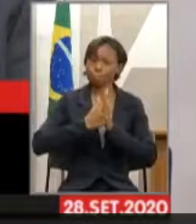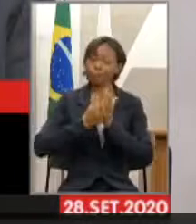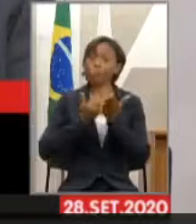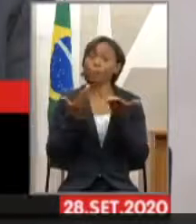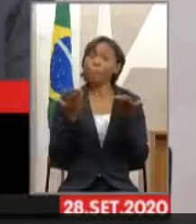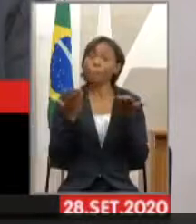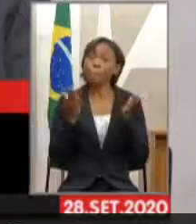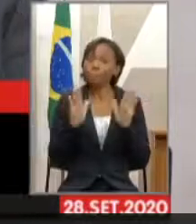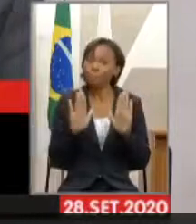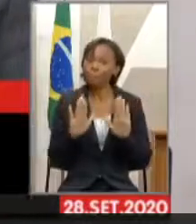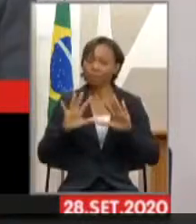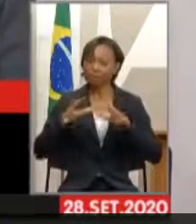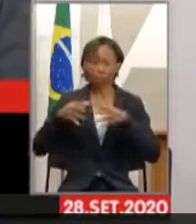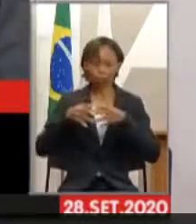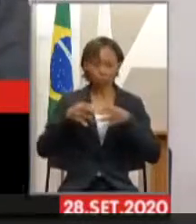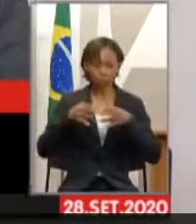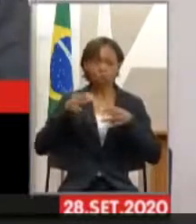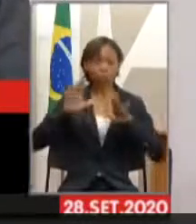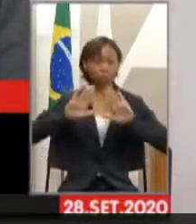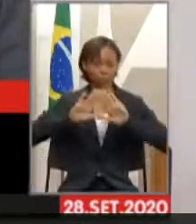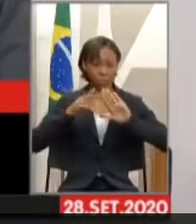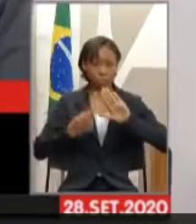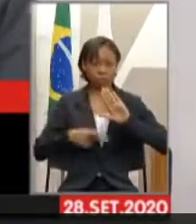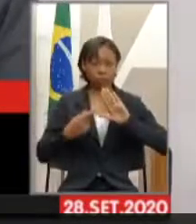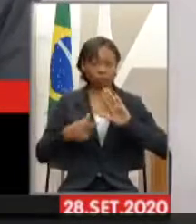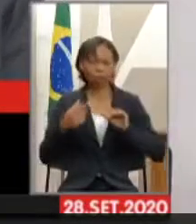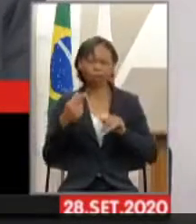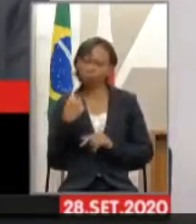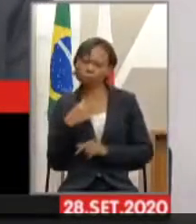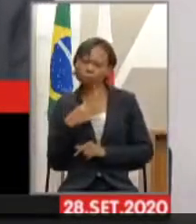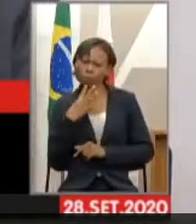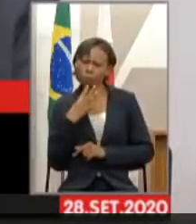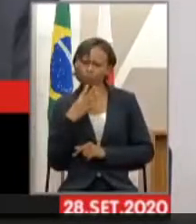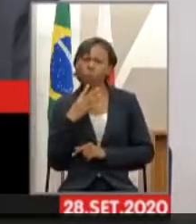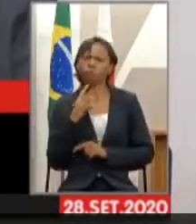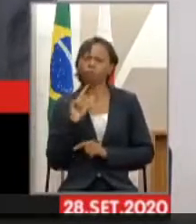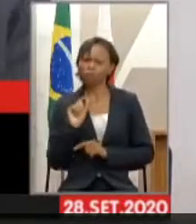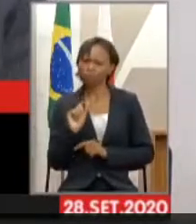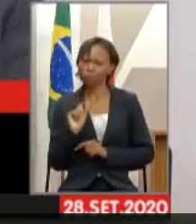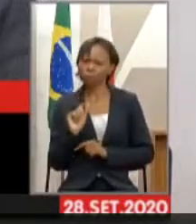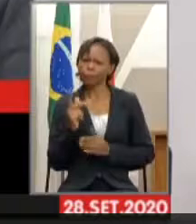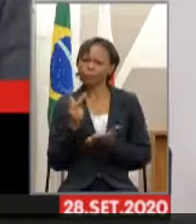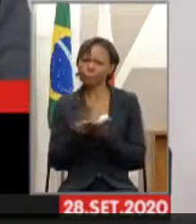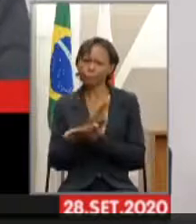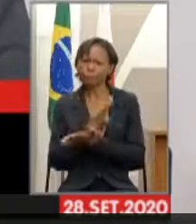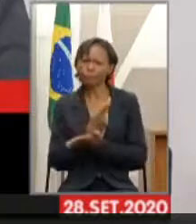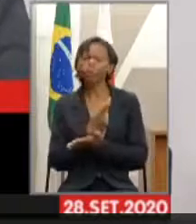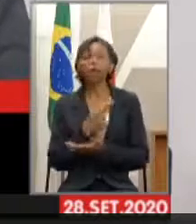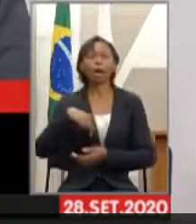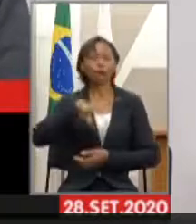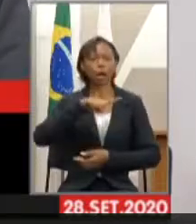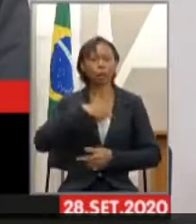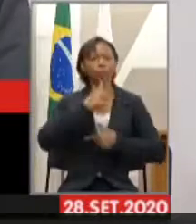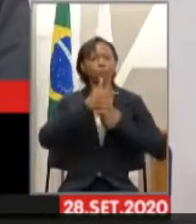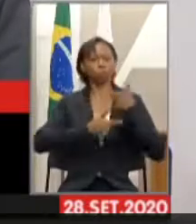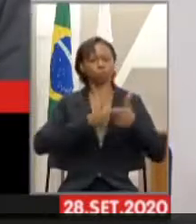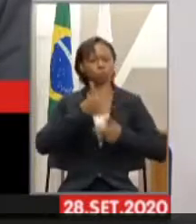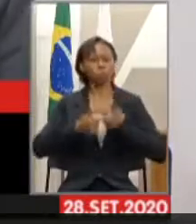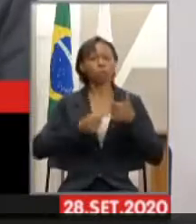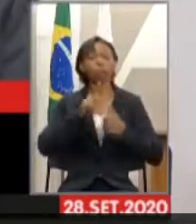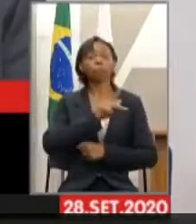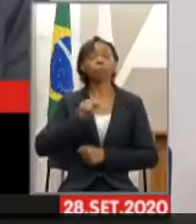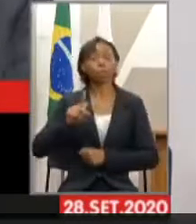quando tomou conhecimento desse processo, essa comissão se mobilizou, nosso presidente, professor